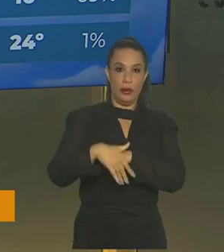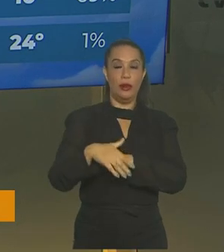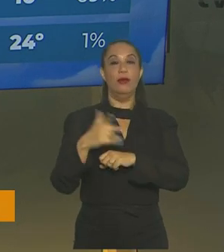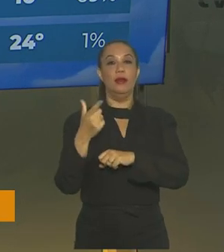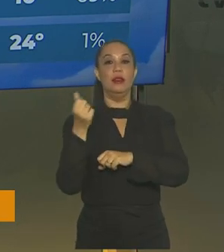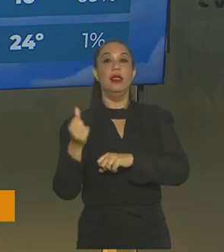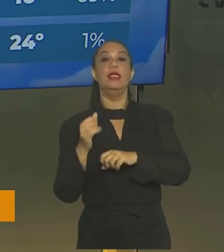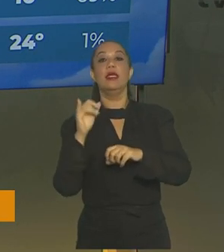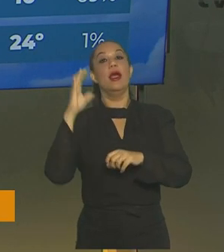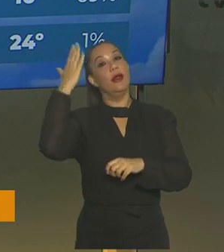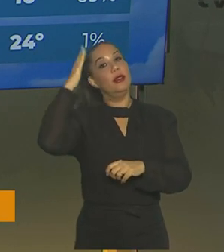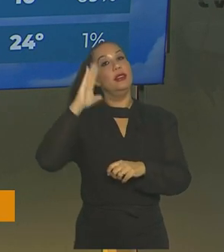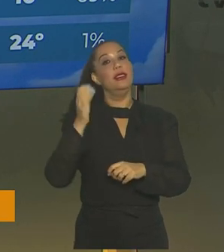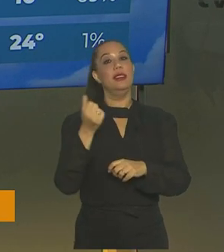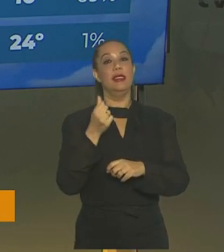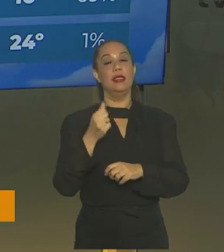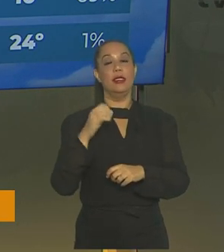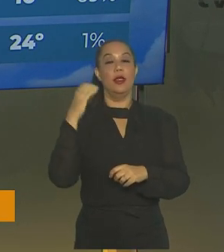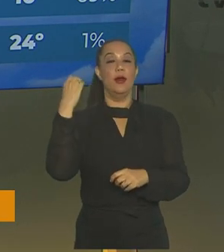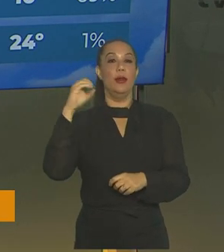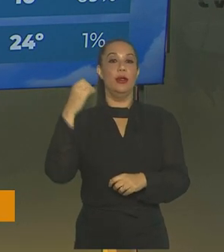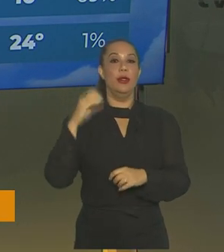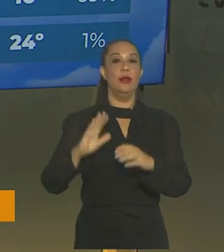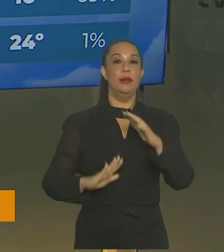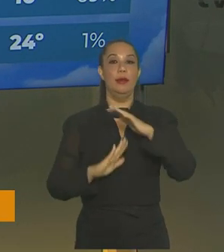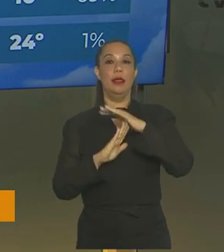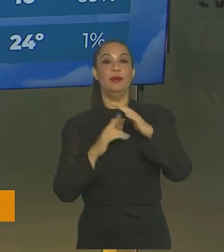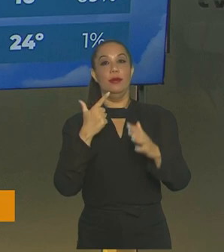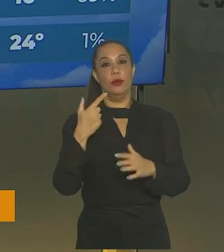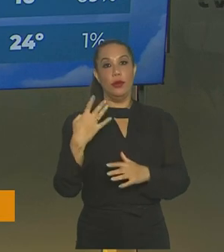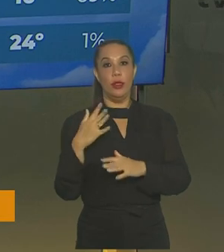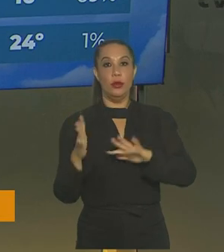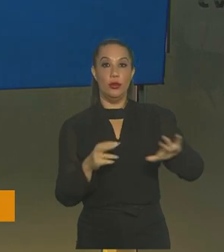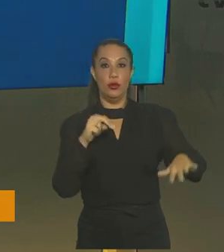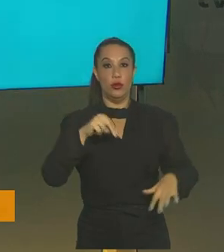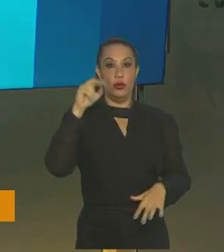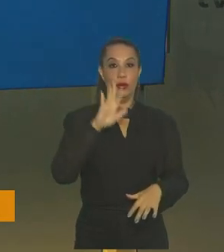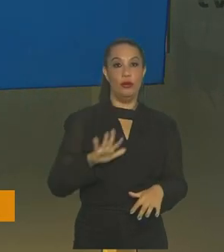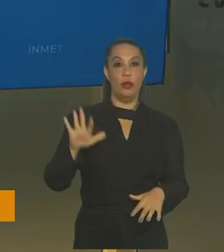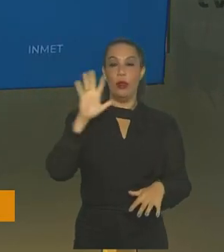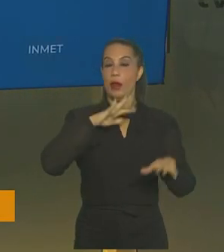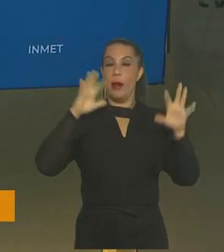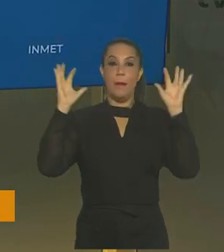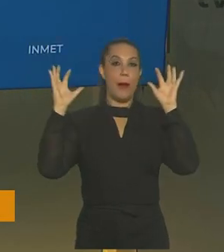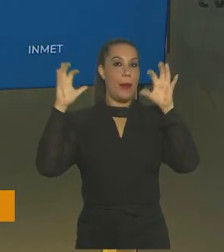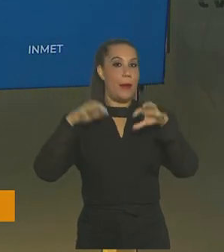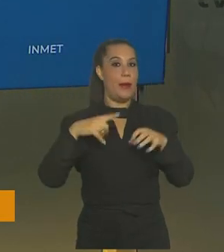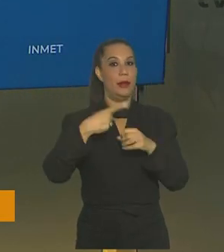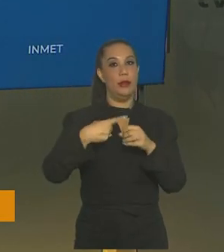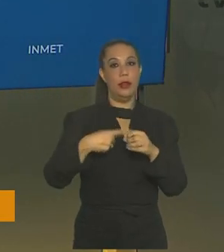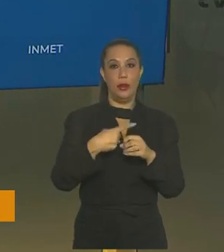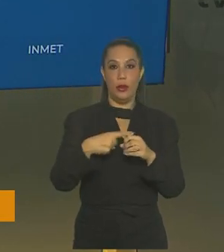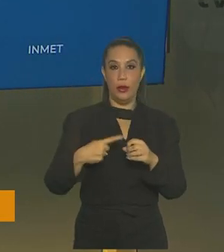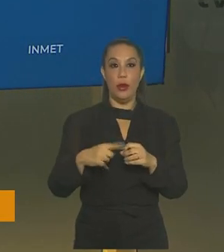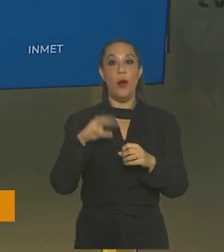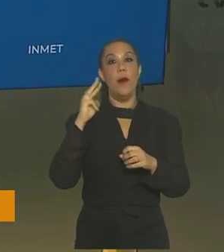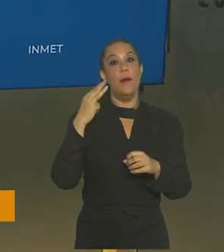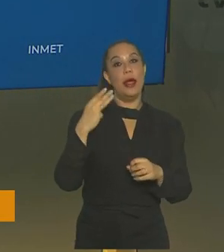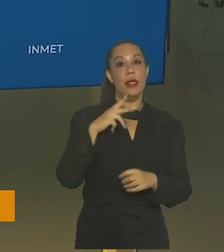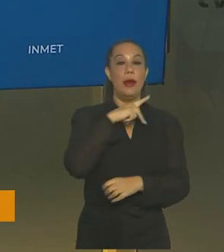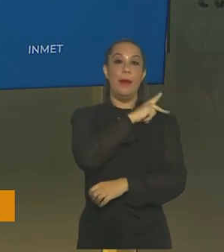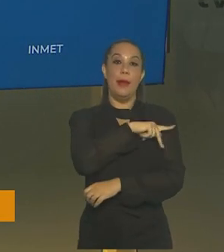máxima de 16. E em Porto Alegre, máxima de 24. No Nordeste, tem pancada de chuva no interior, olha, entre